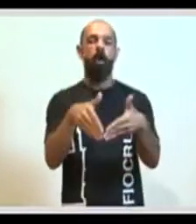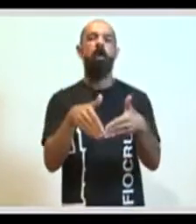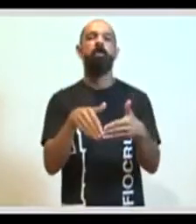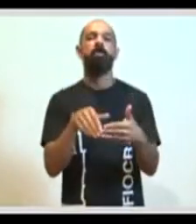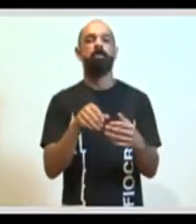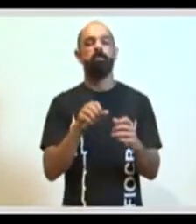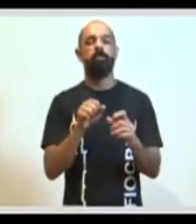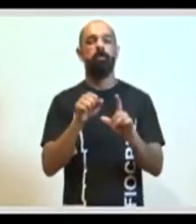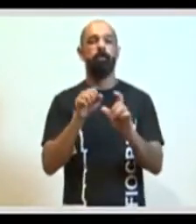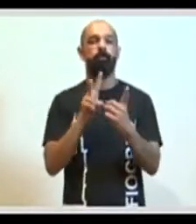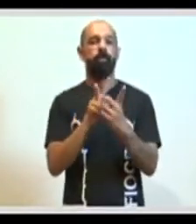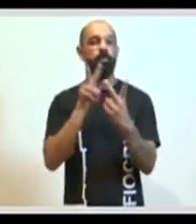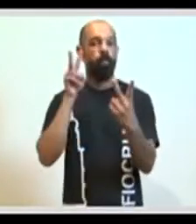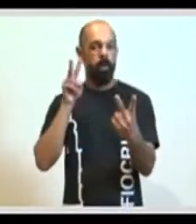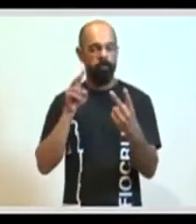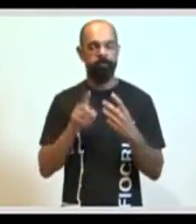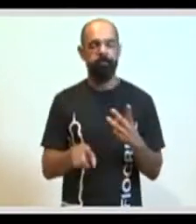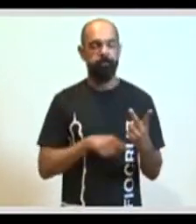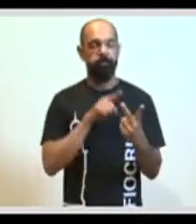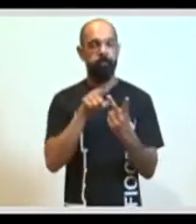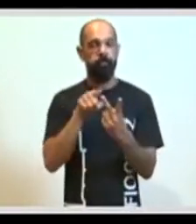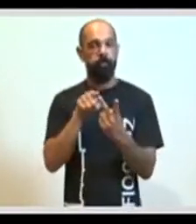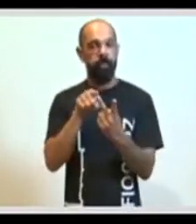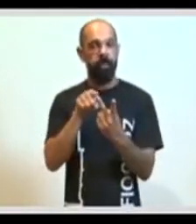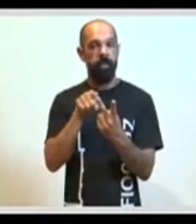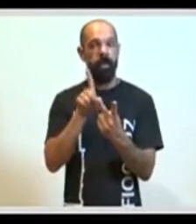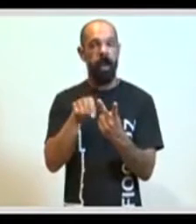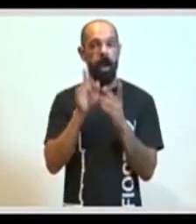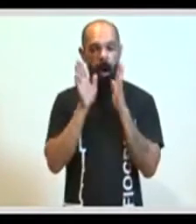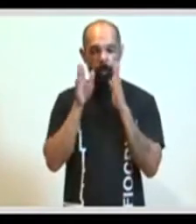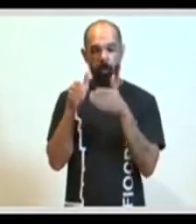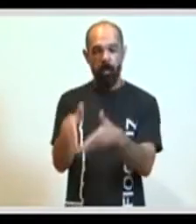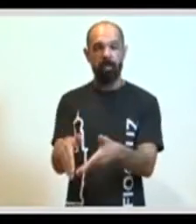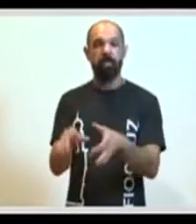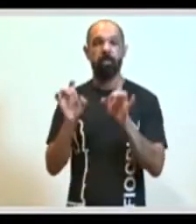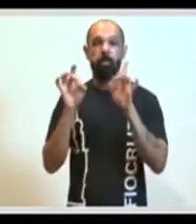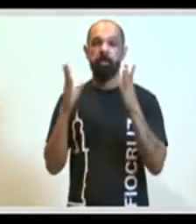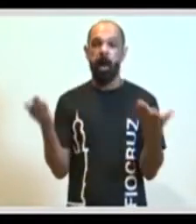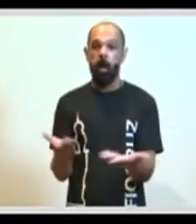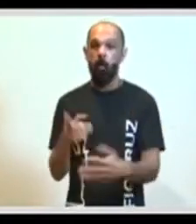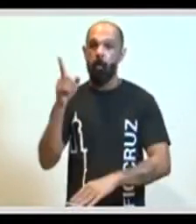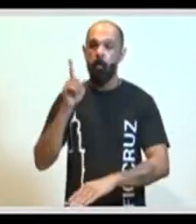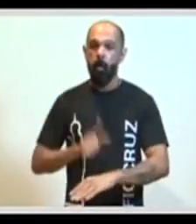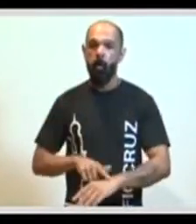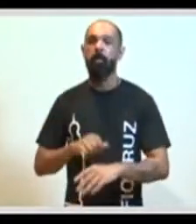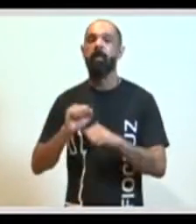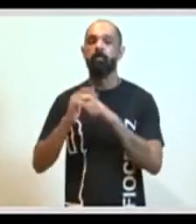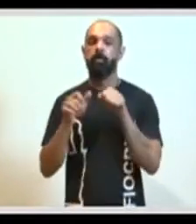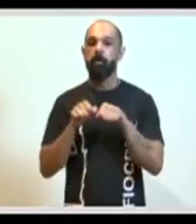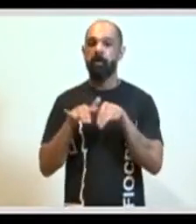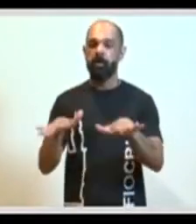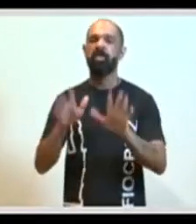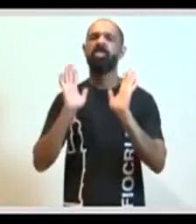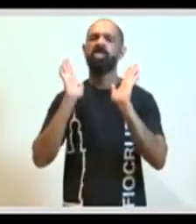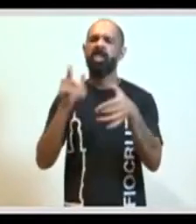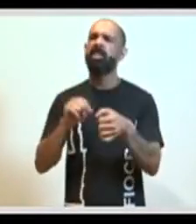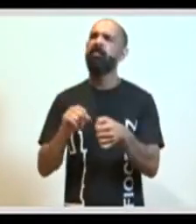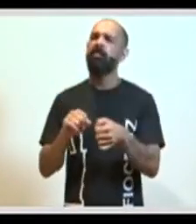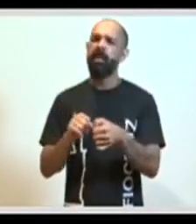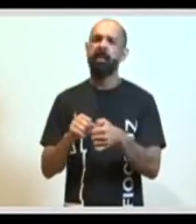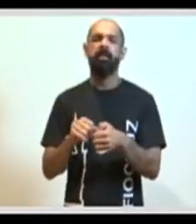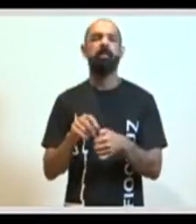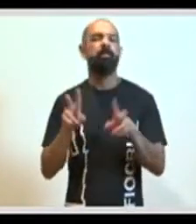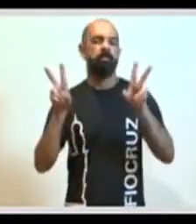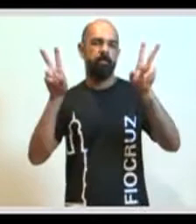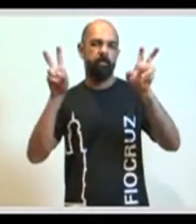virtual. A outra é uma abordagem específica para a situação de pandemia, que já vem sendo feita, que nós